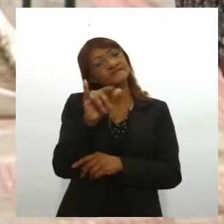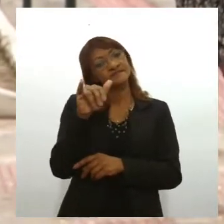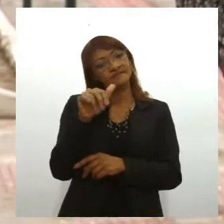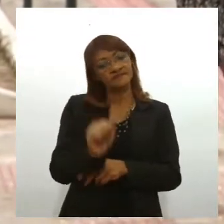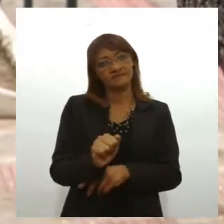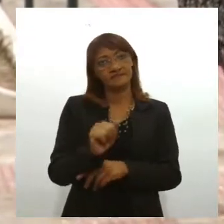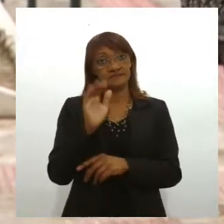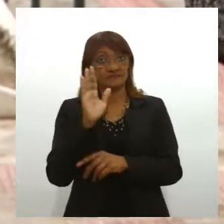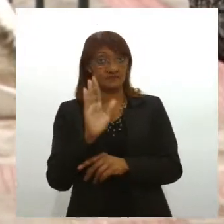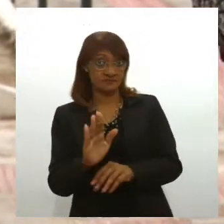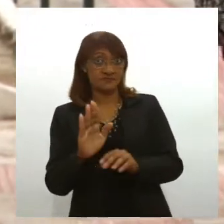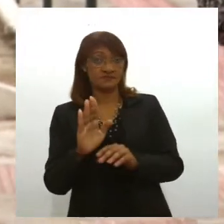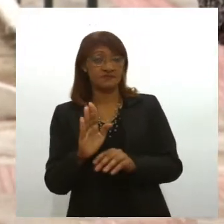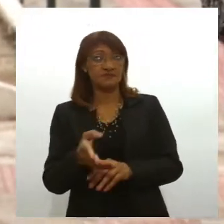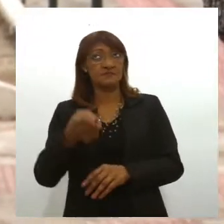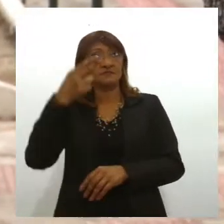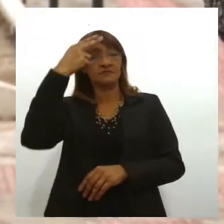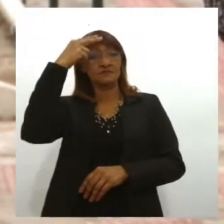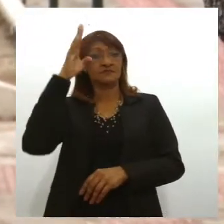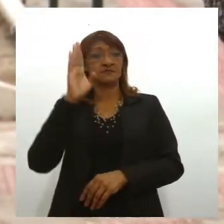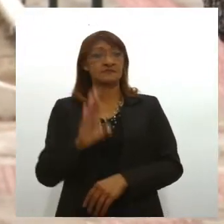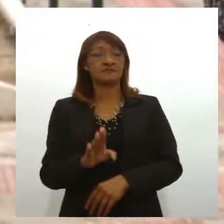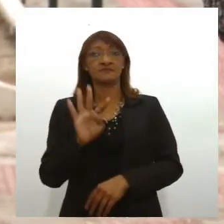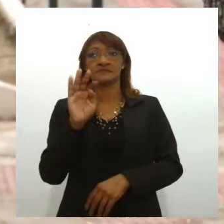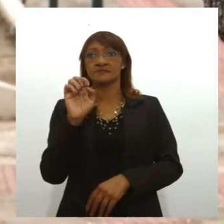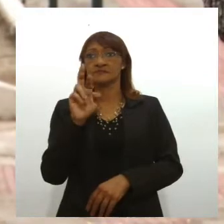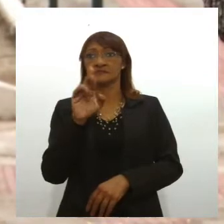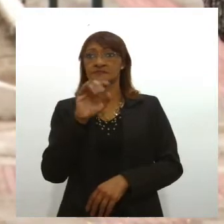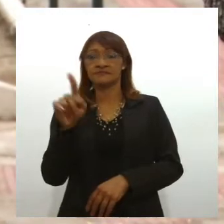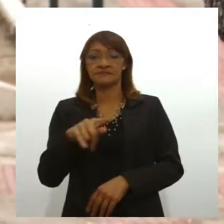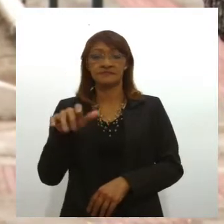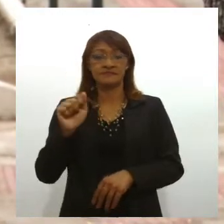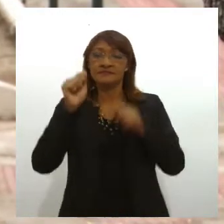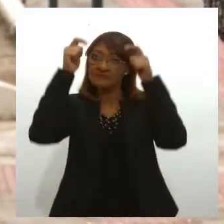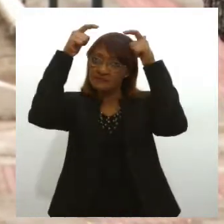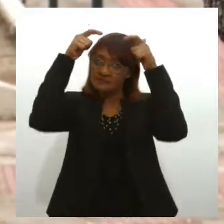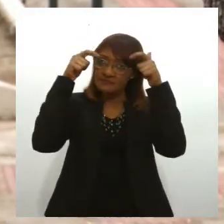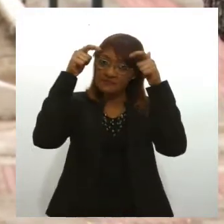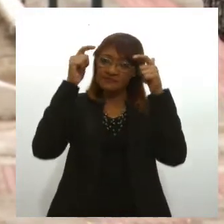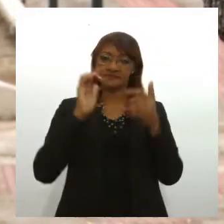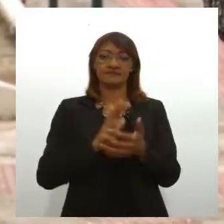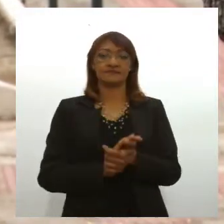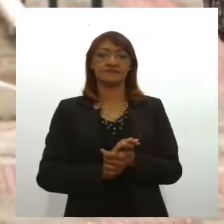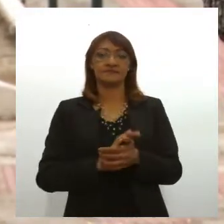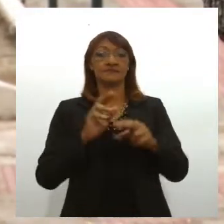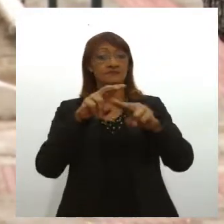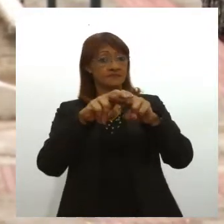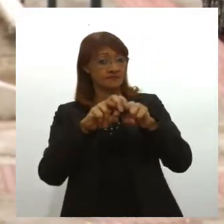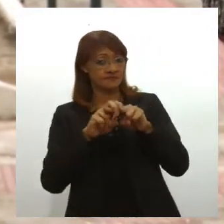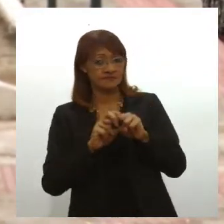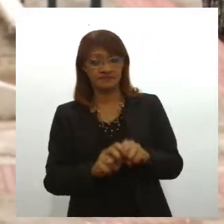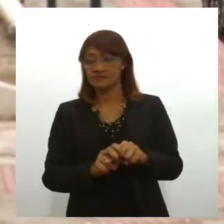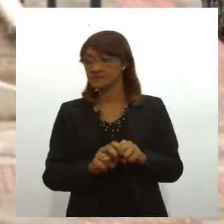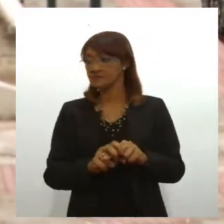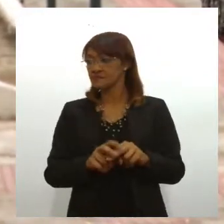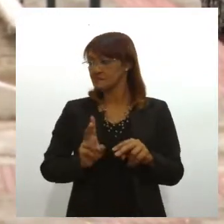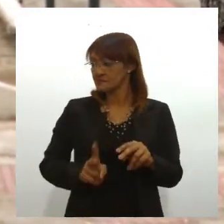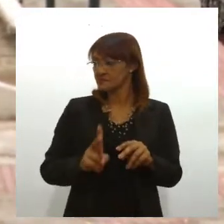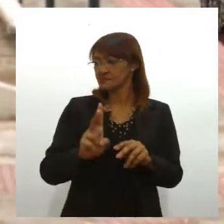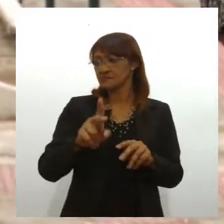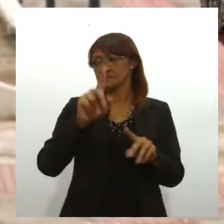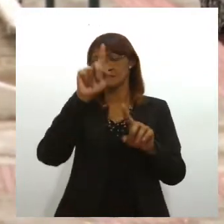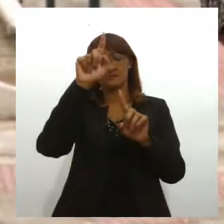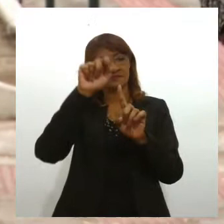comemoração da memória de Tereza de Benguela, a rainha de Quariterê. Em razão disso, em todo o mês de julho,